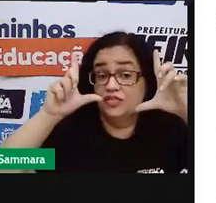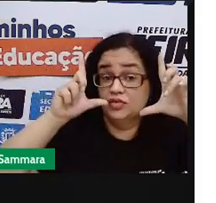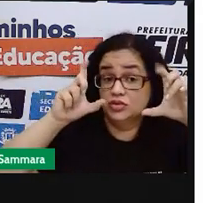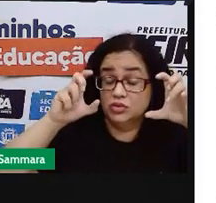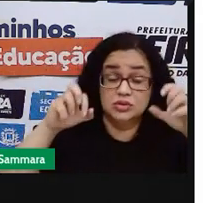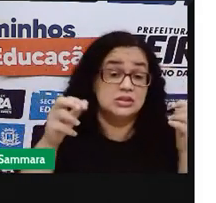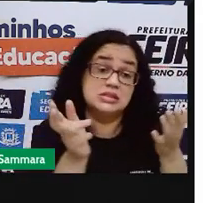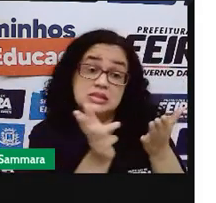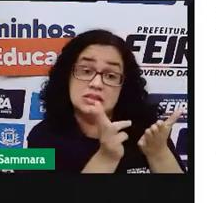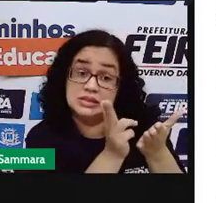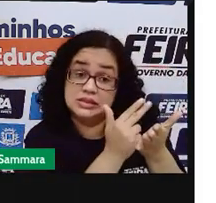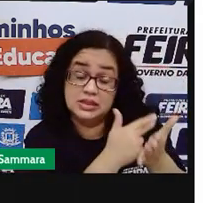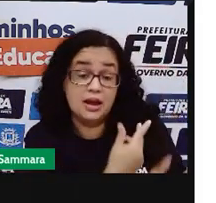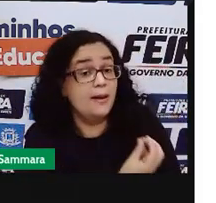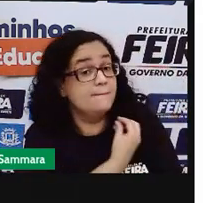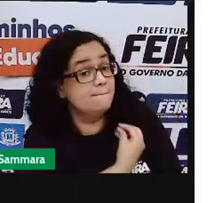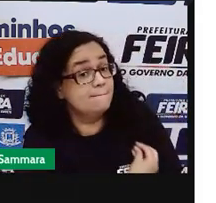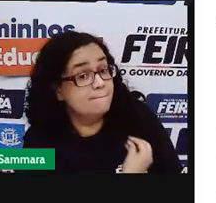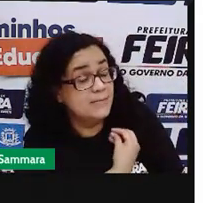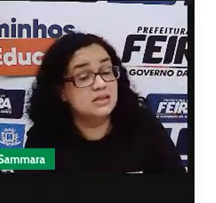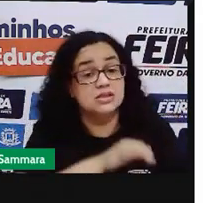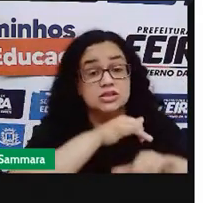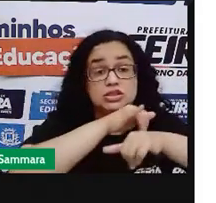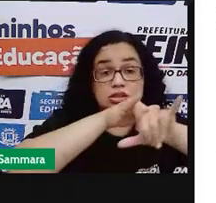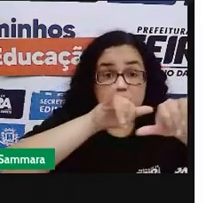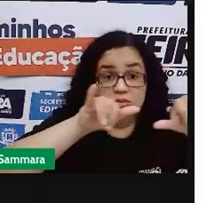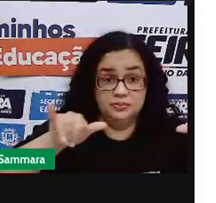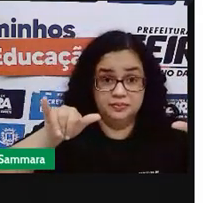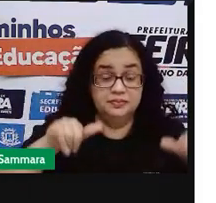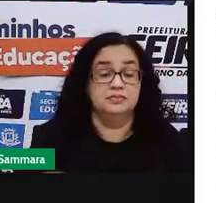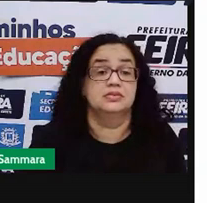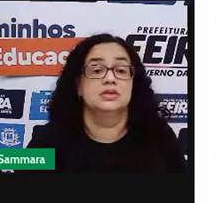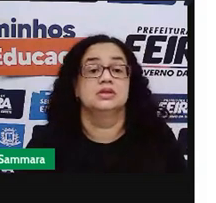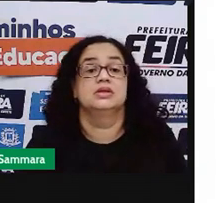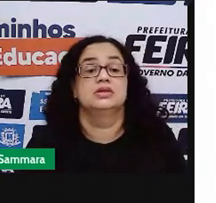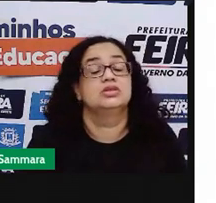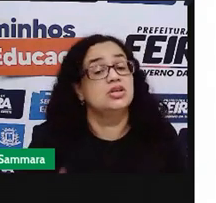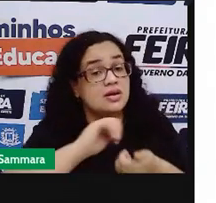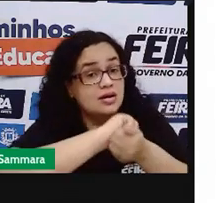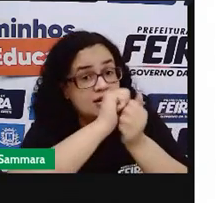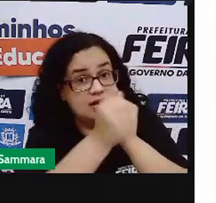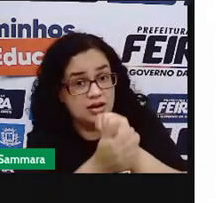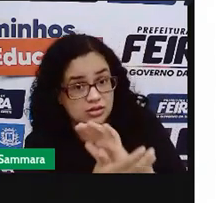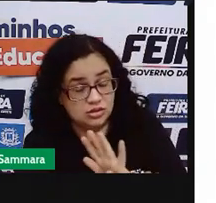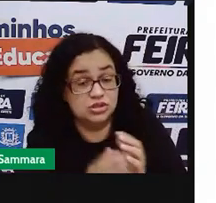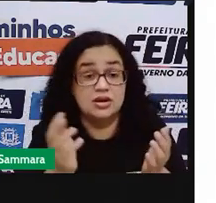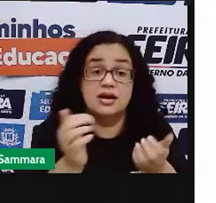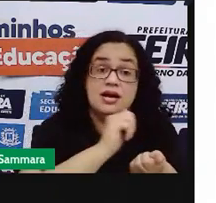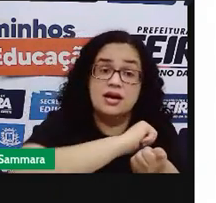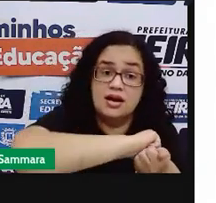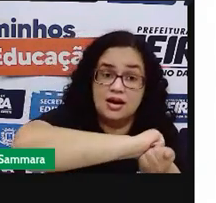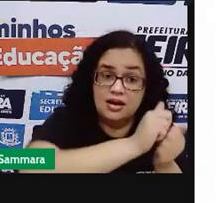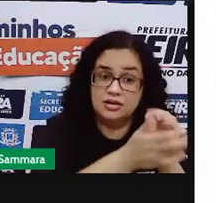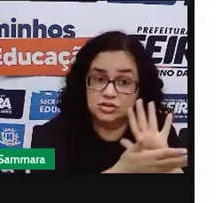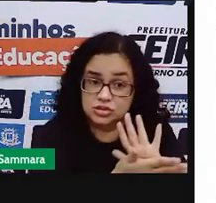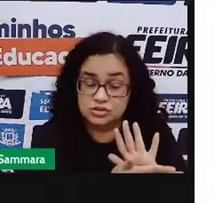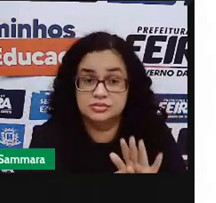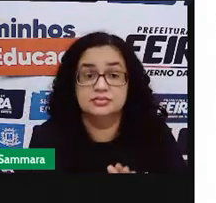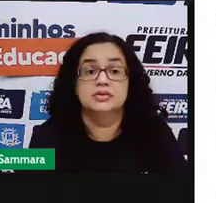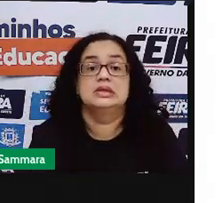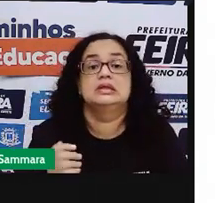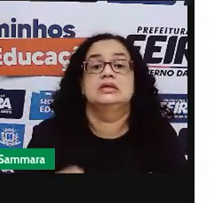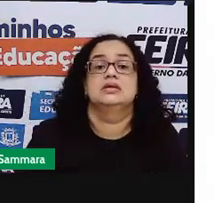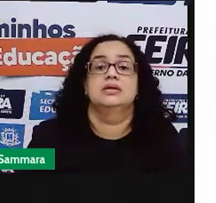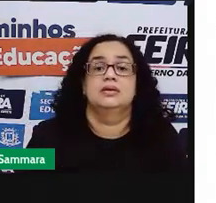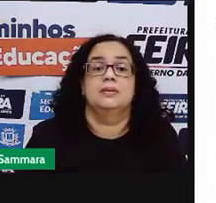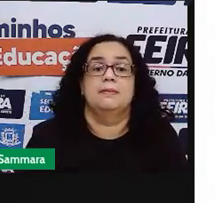e os desenhos que estão presentes na publicidade. São formas de arte. A arte e a publicidade têm tudo a ver.